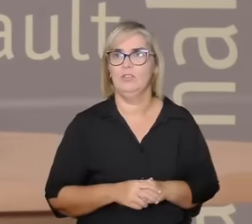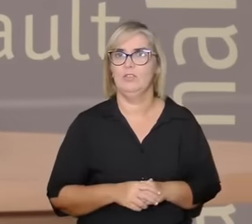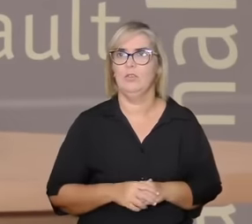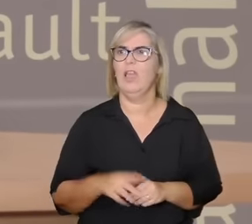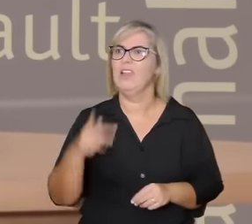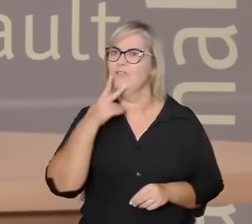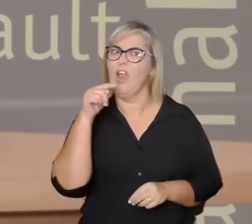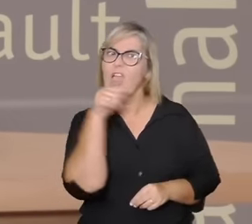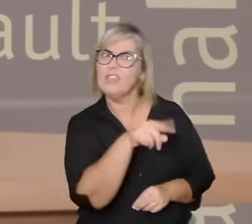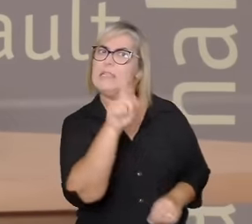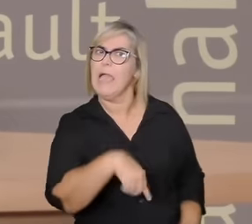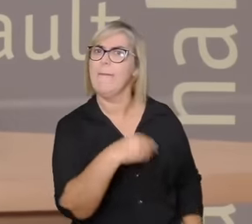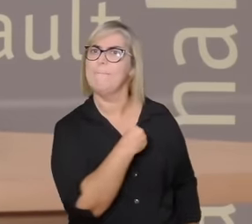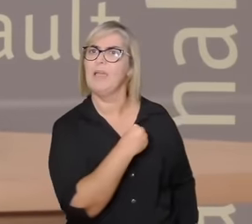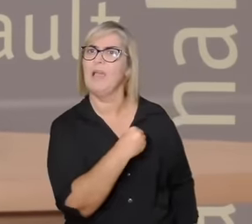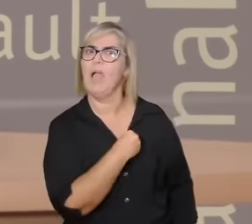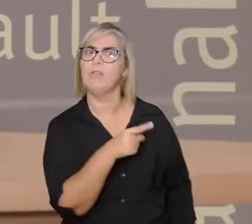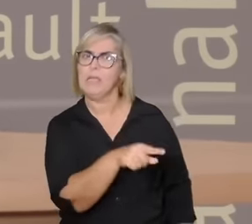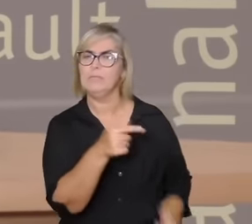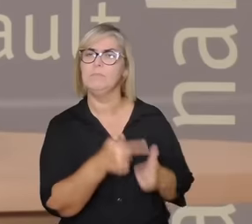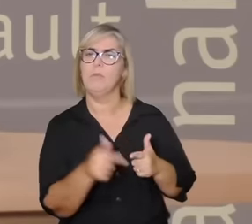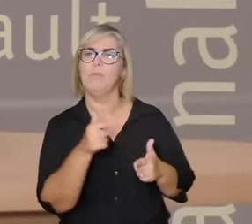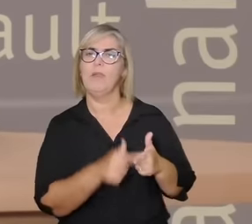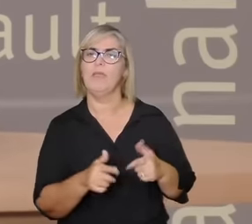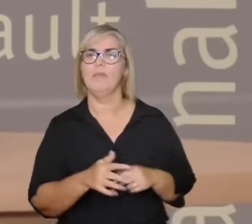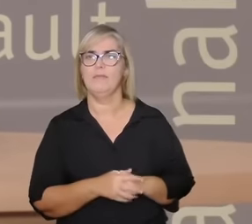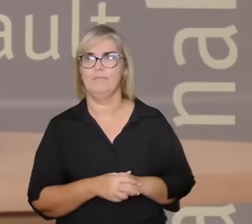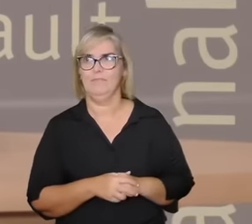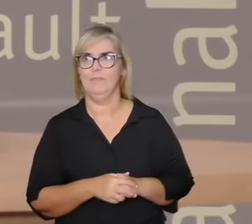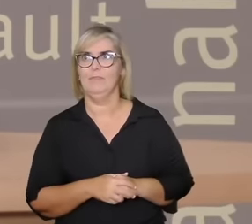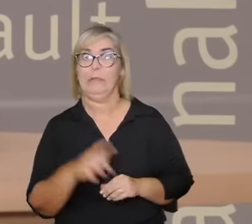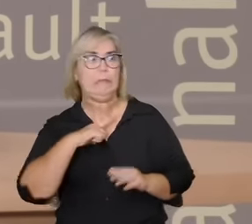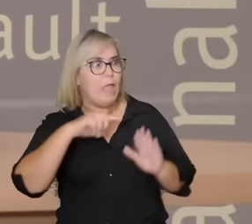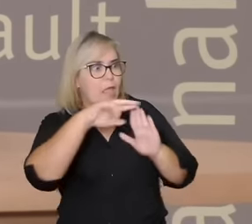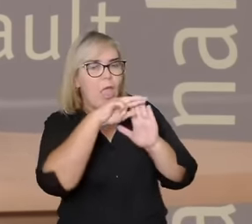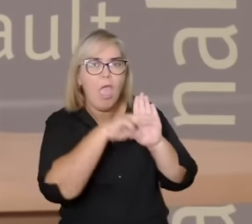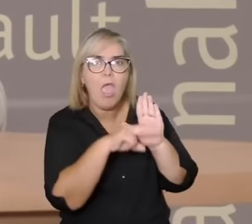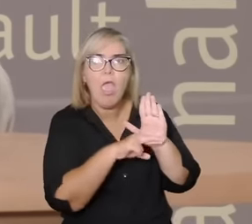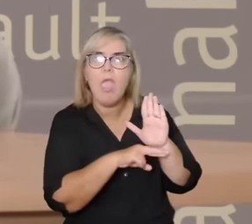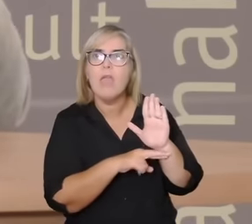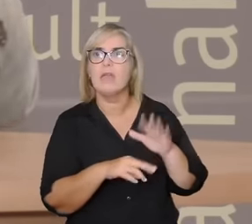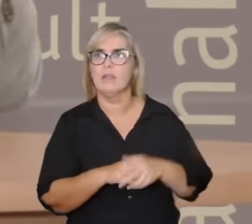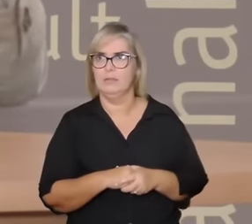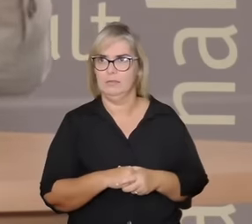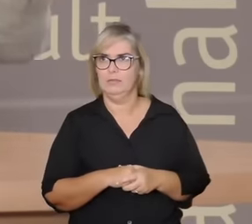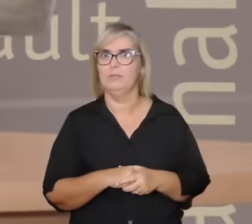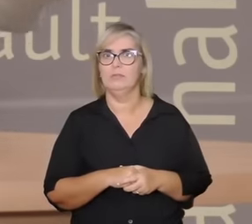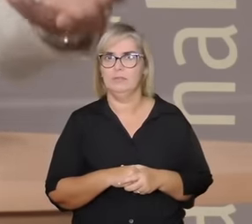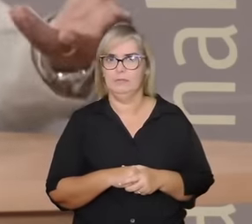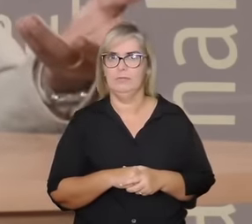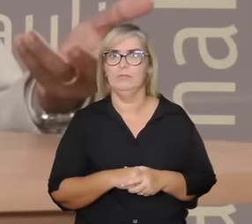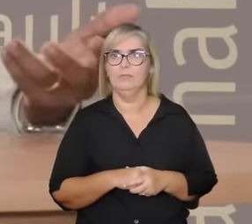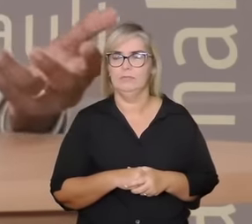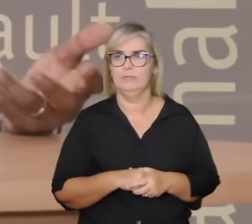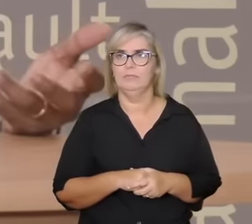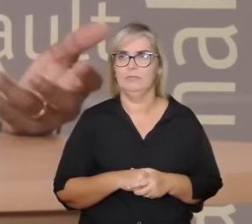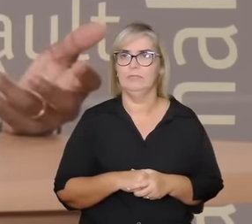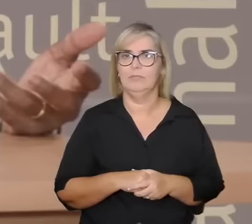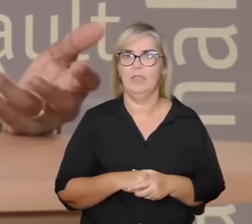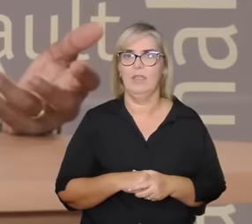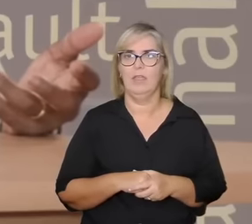isso aqui é um pecado isso é um problema então tem uma norma tem inclusive uma cis heteronormatividade